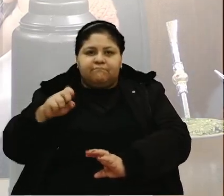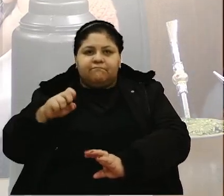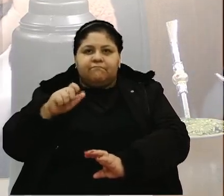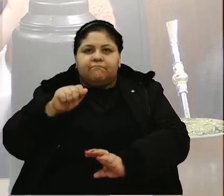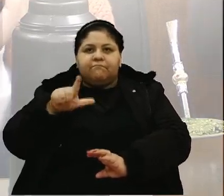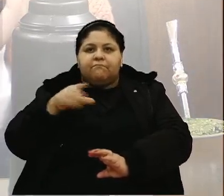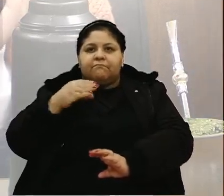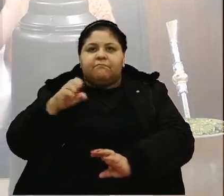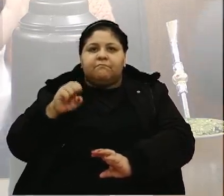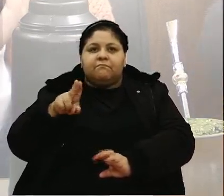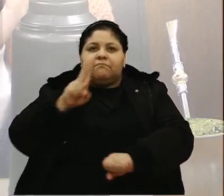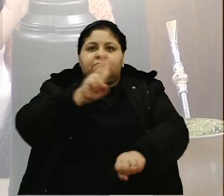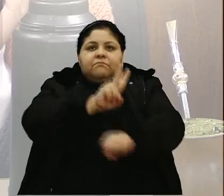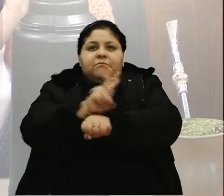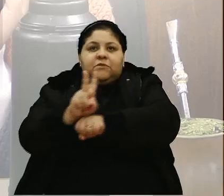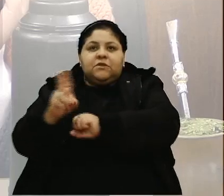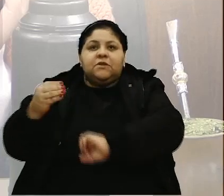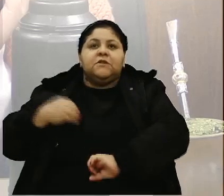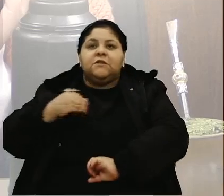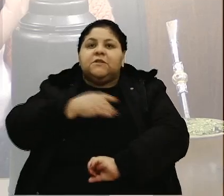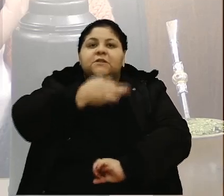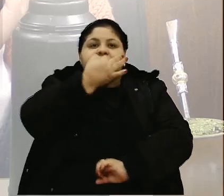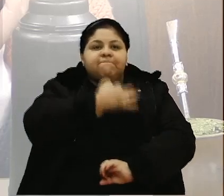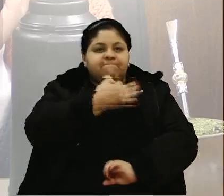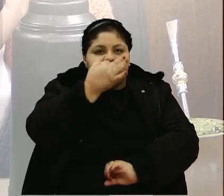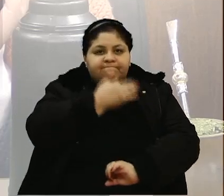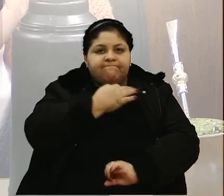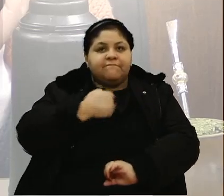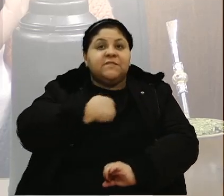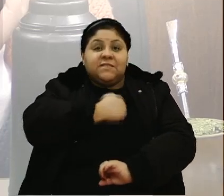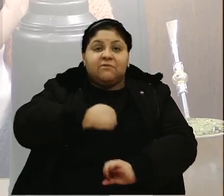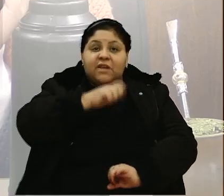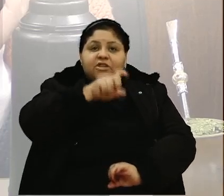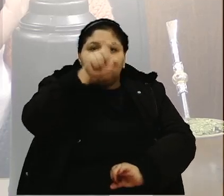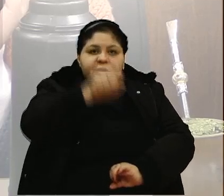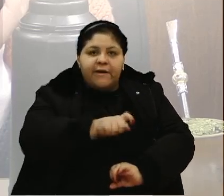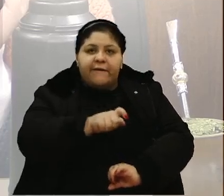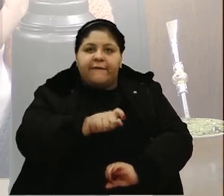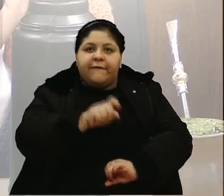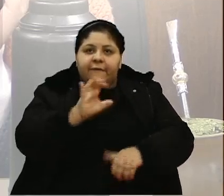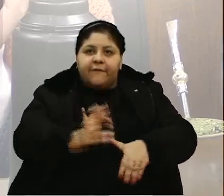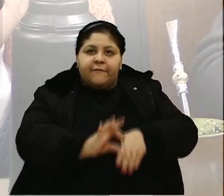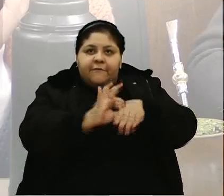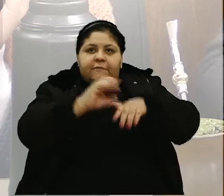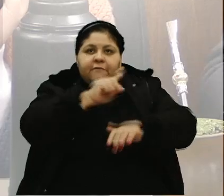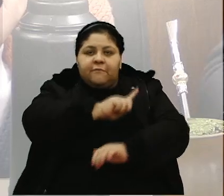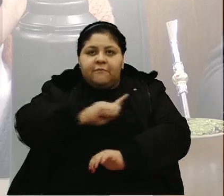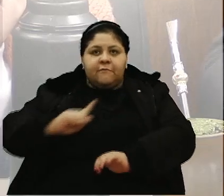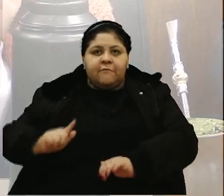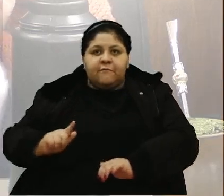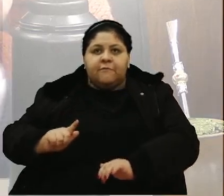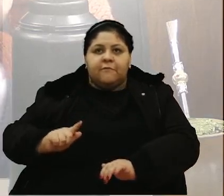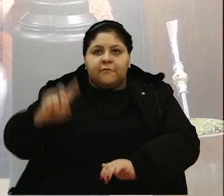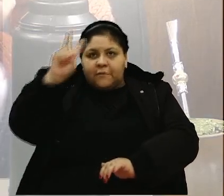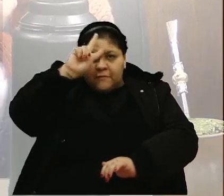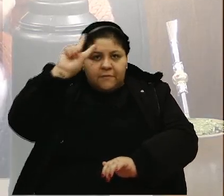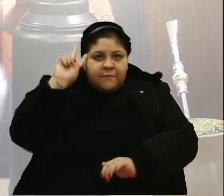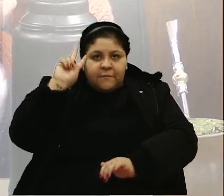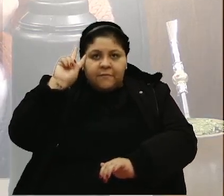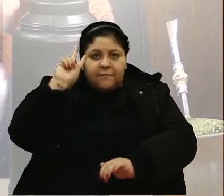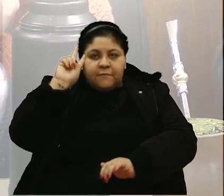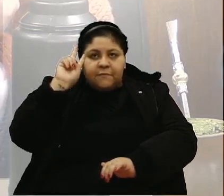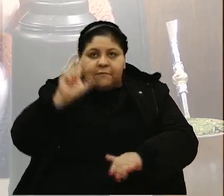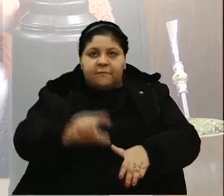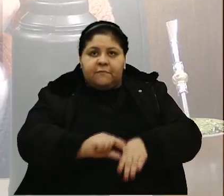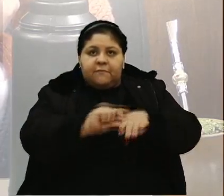Alceu, que cuidavam da saúde de Caxias. E que saudade de ex-líder de governo, como vereador Velocino ex-líder de